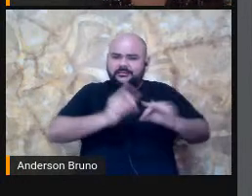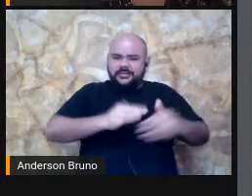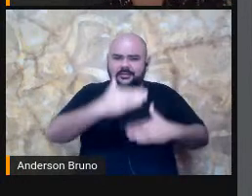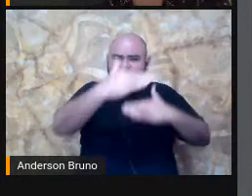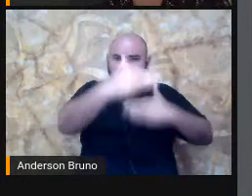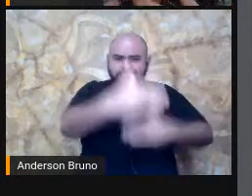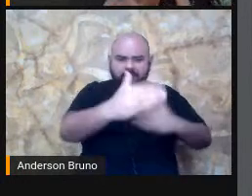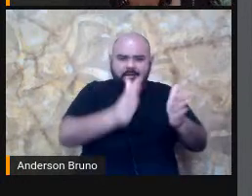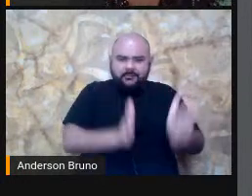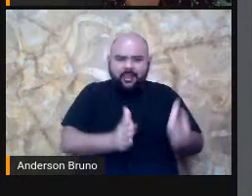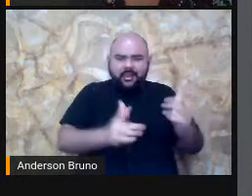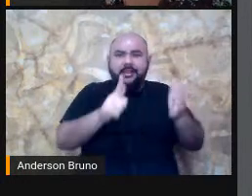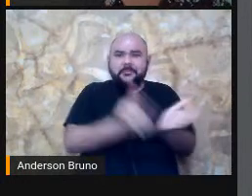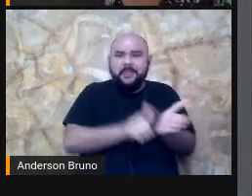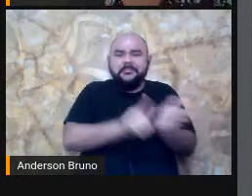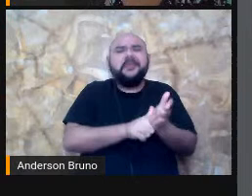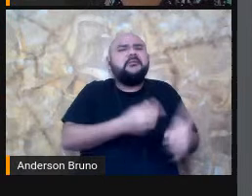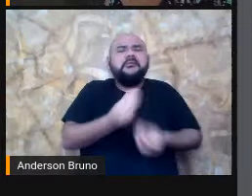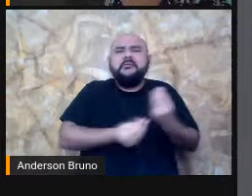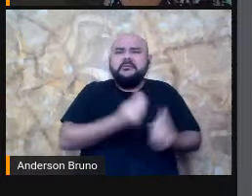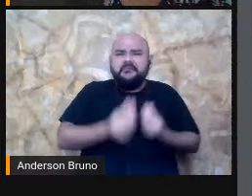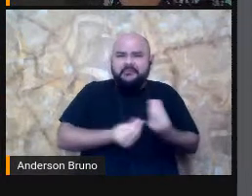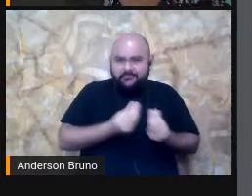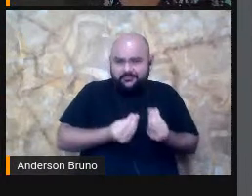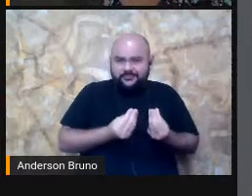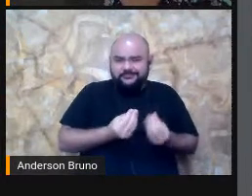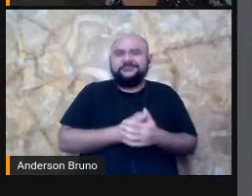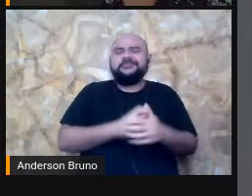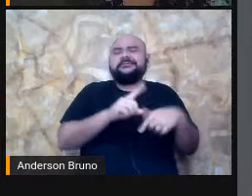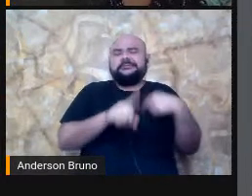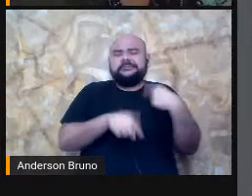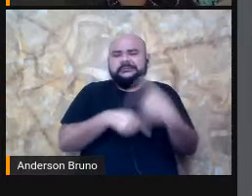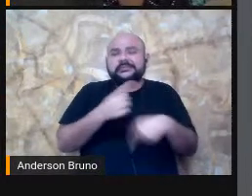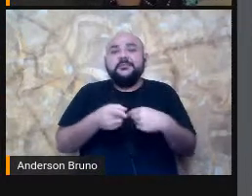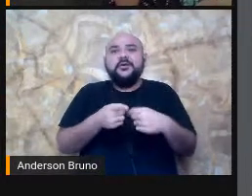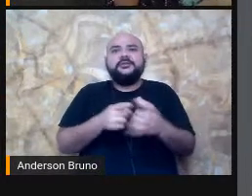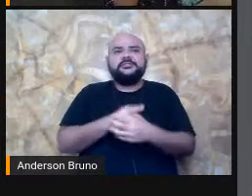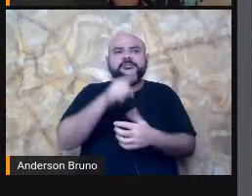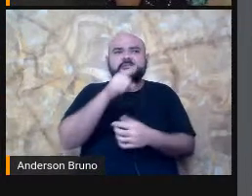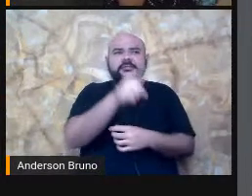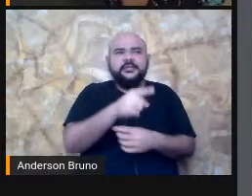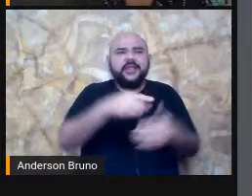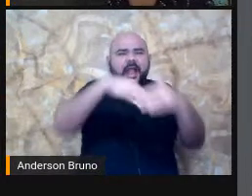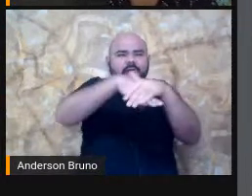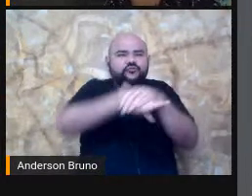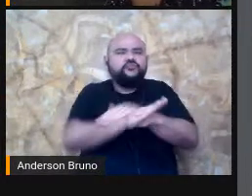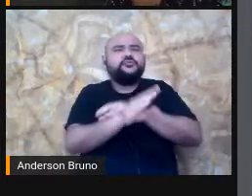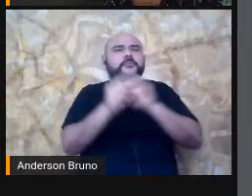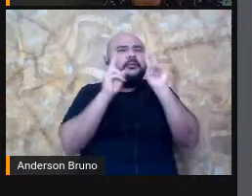depois Que ele estiver Muito familiarizado Com aqueles símbolos É que eu vou